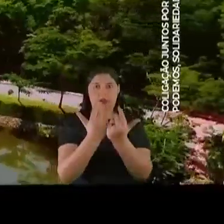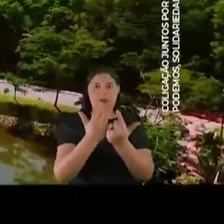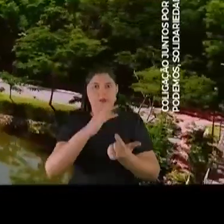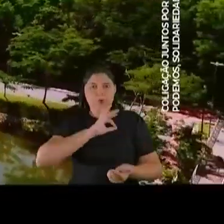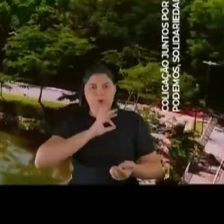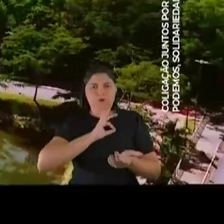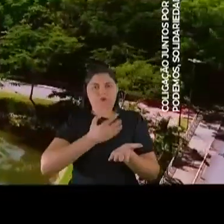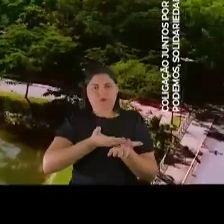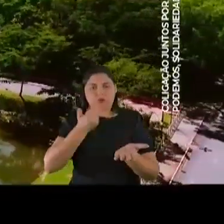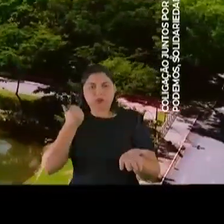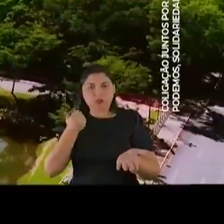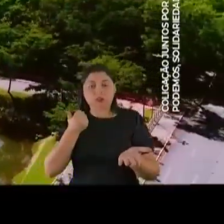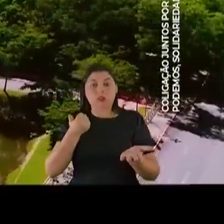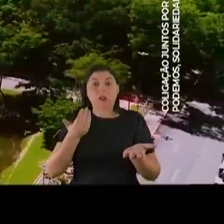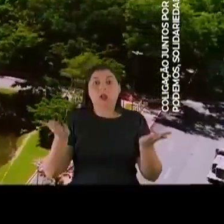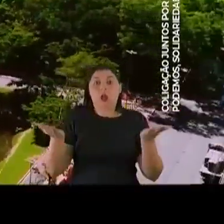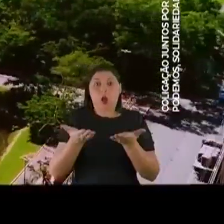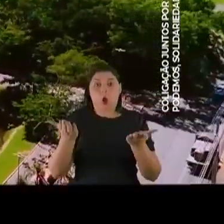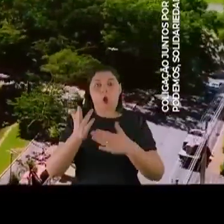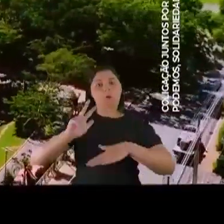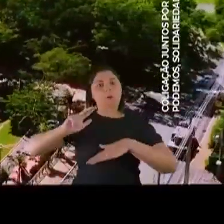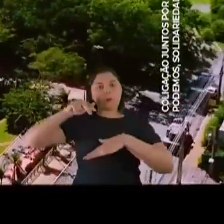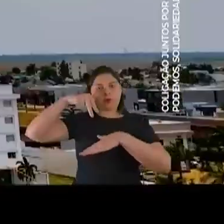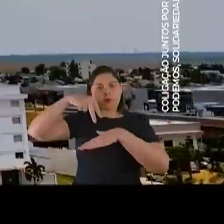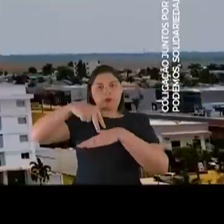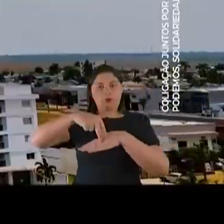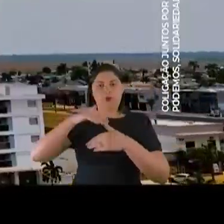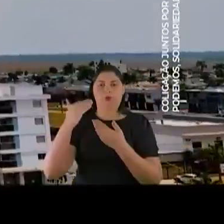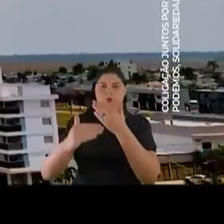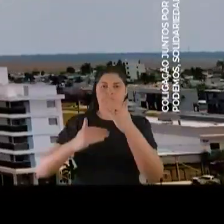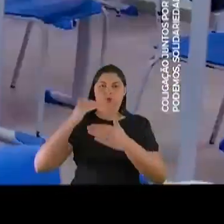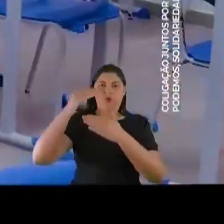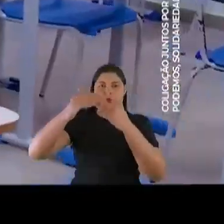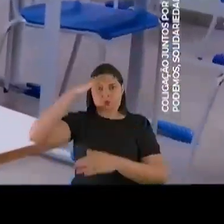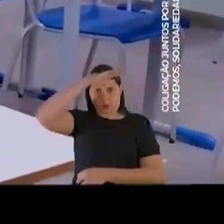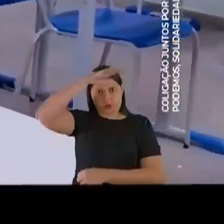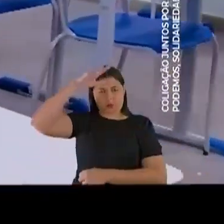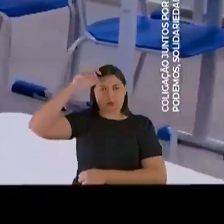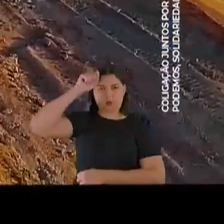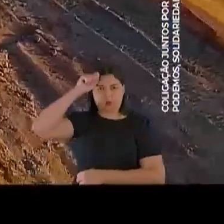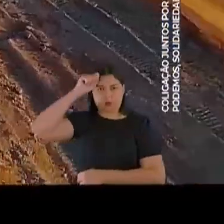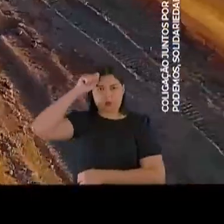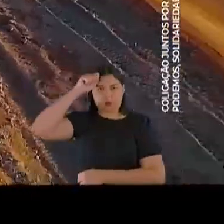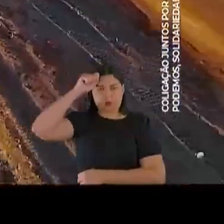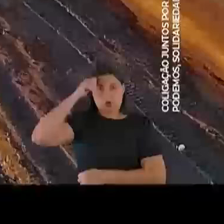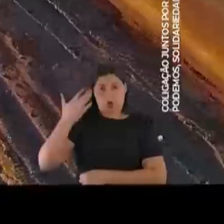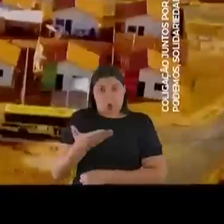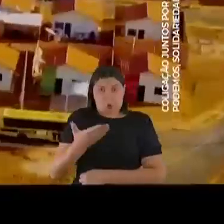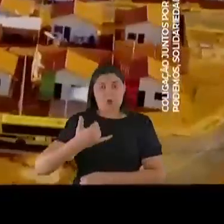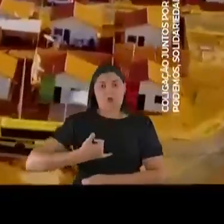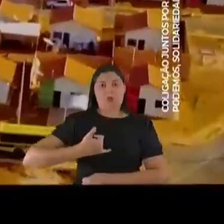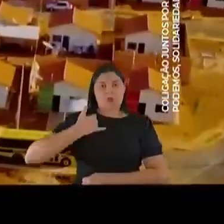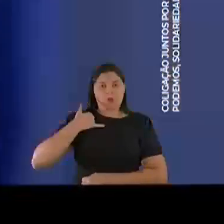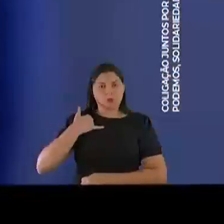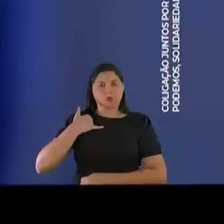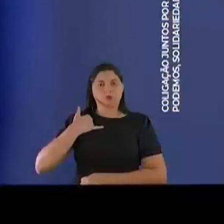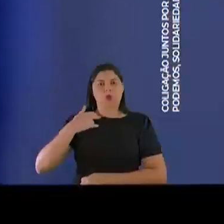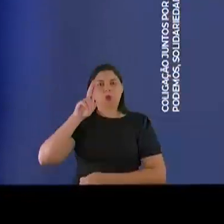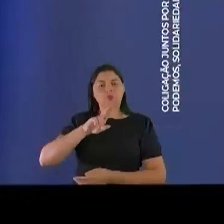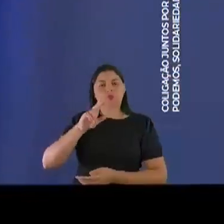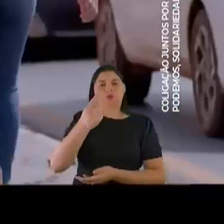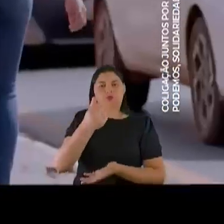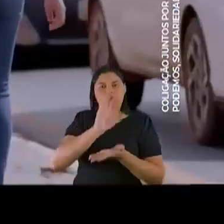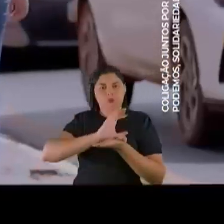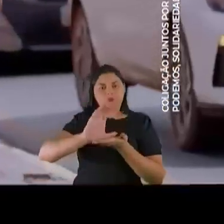protagonista do desenvolvimento de Mato Grosso. Hoje temos orgulho de utilizar o orçamento da maneira correta e com